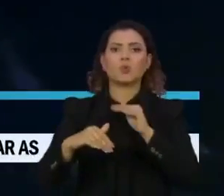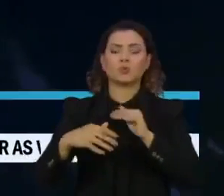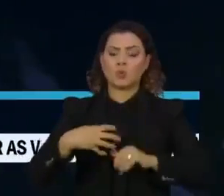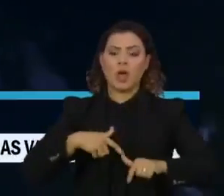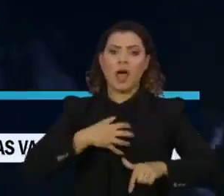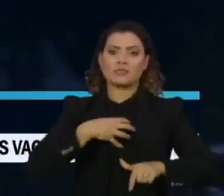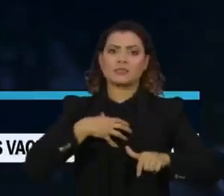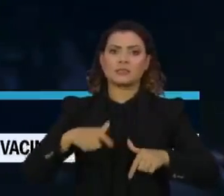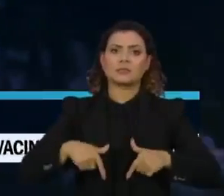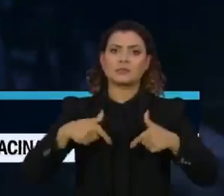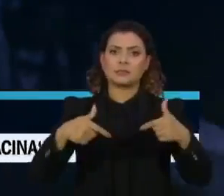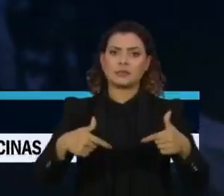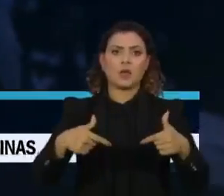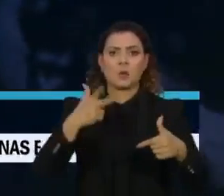postura supostamente irregular.